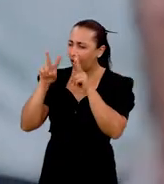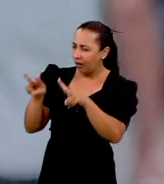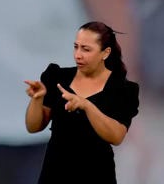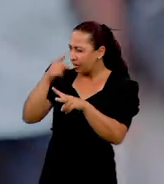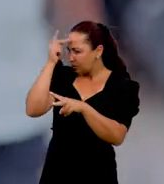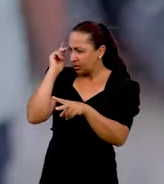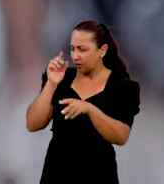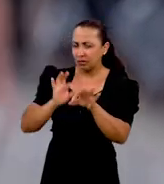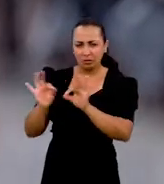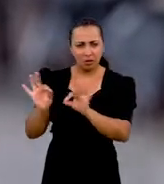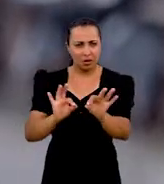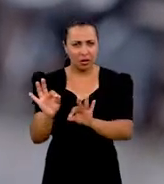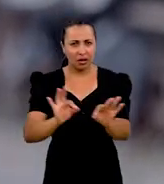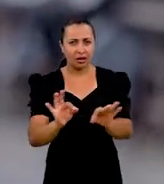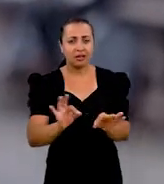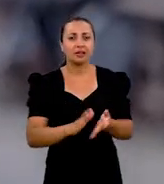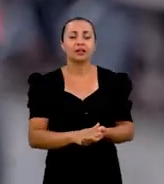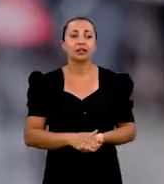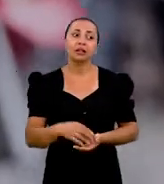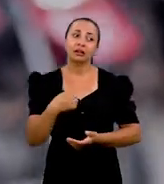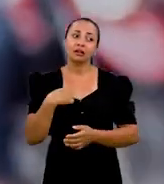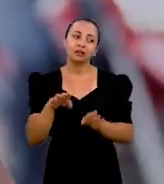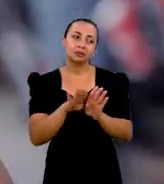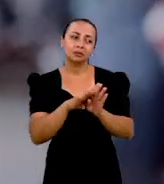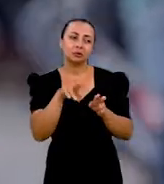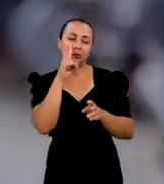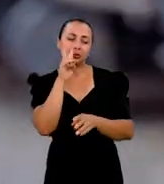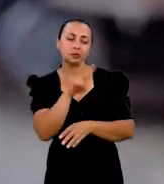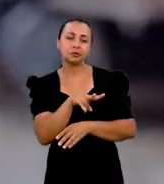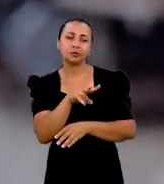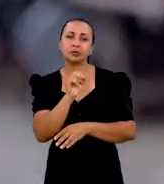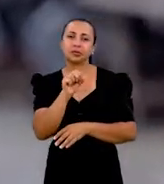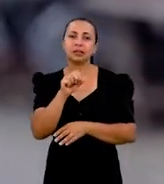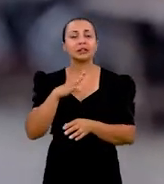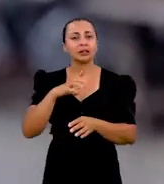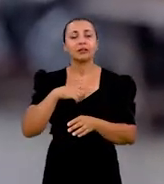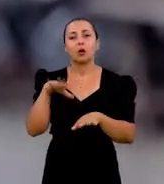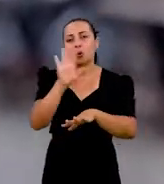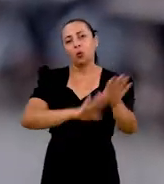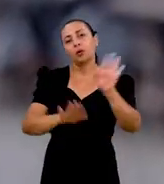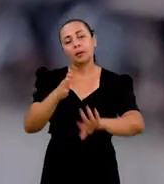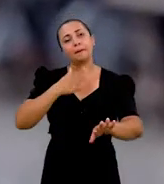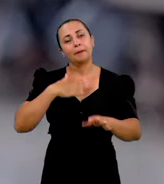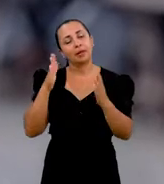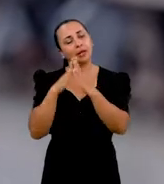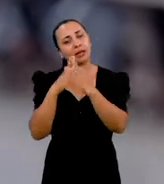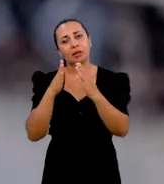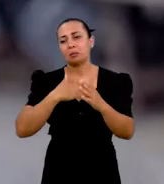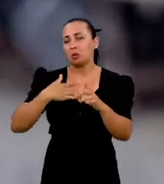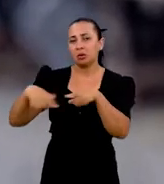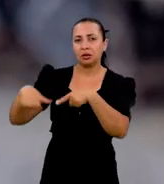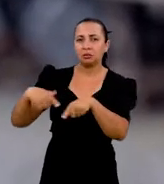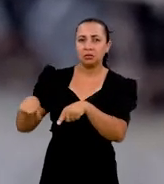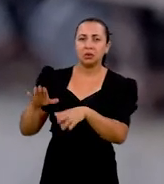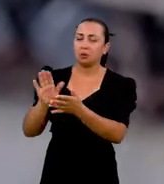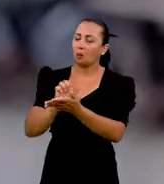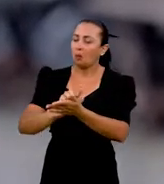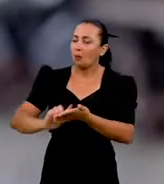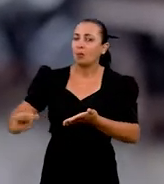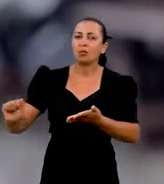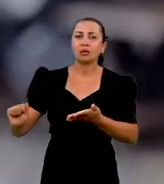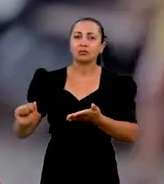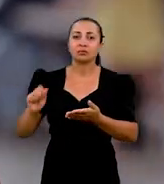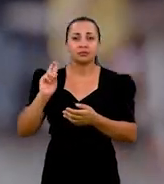o pessoal se preparando. E eu com aquilo também eu vi e eu sempre tive cuidado na minha casa e no meu trabalho. Sempre muito